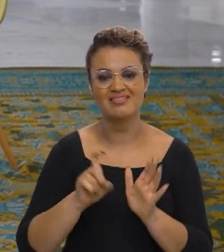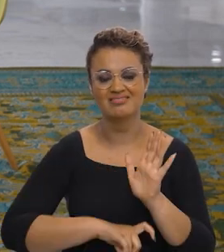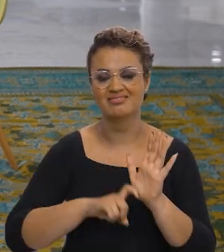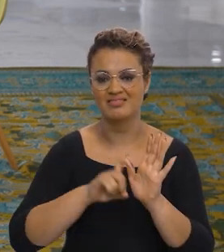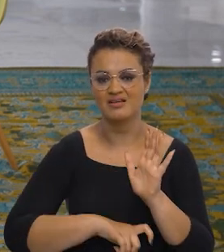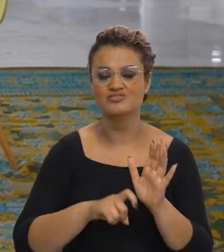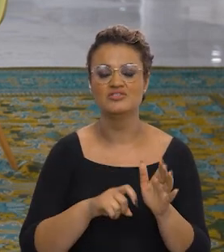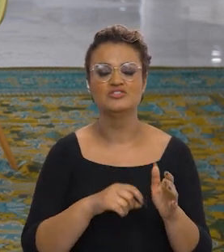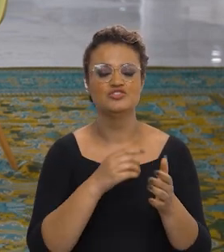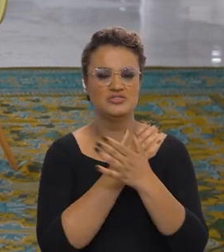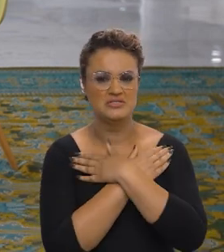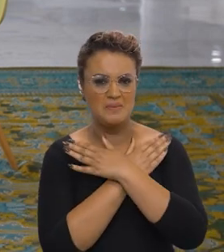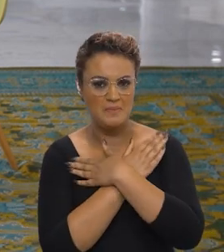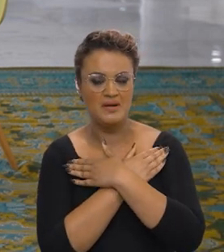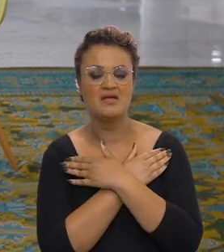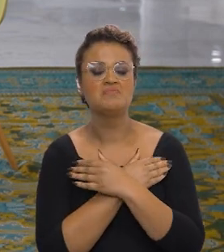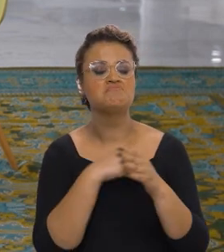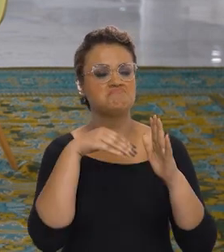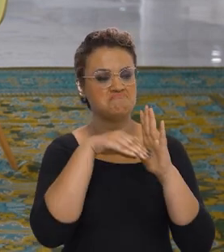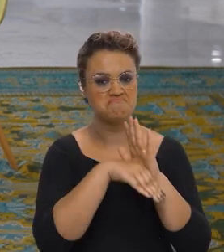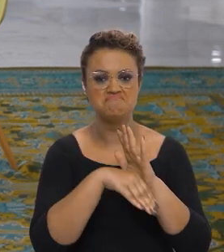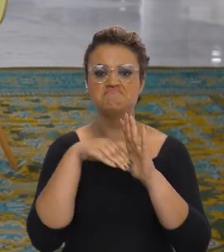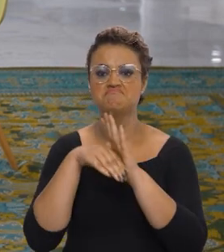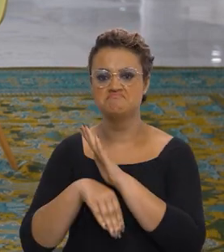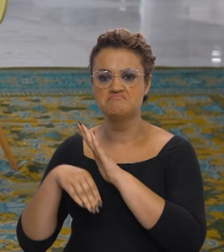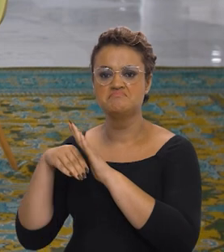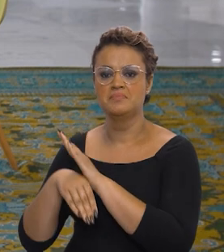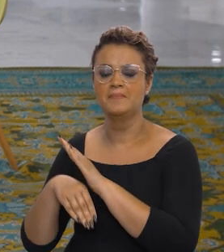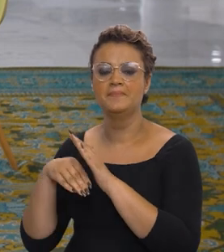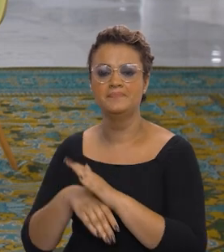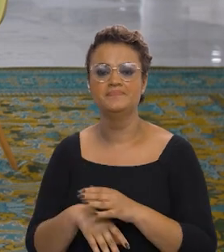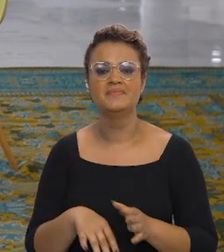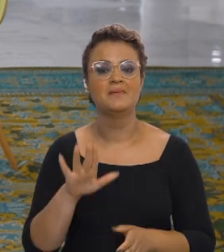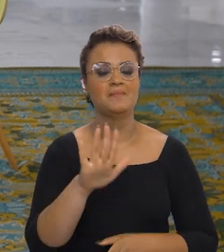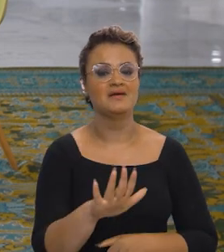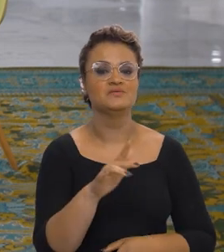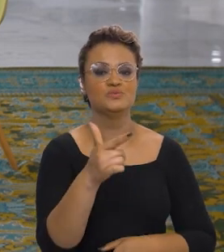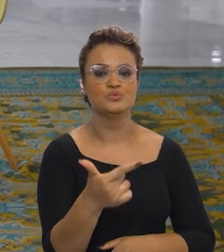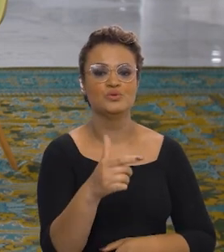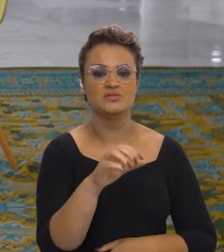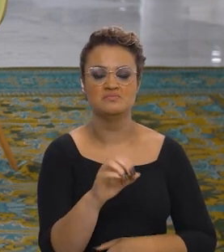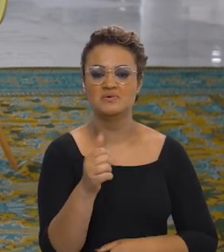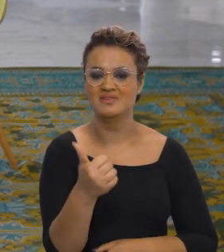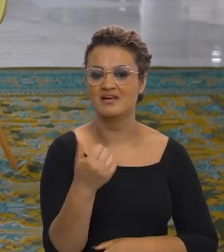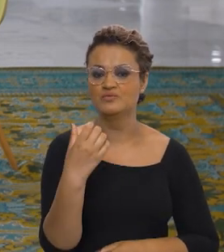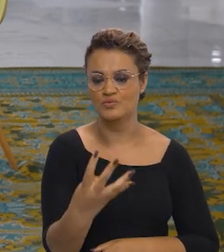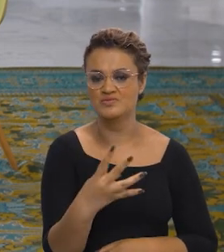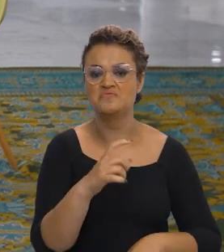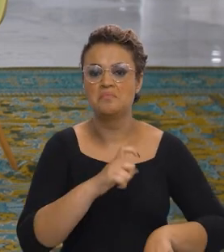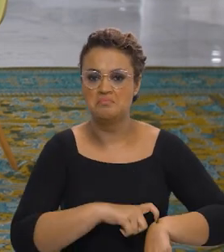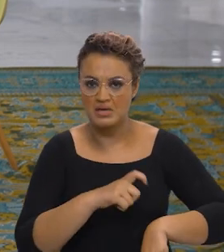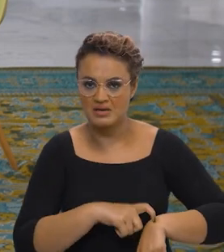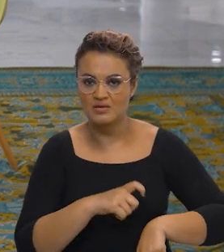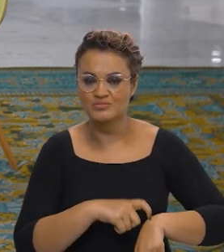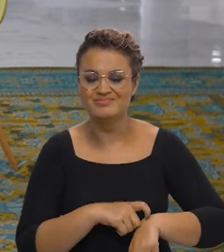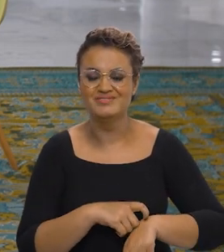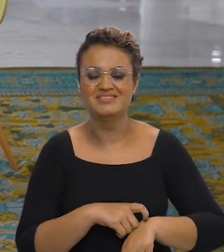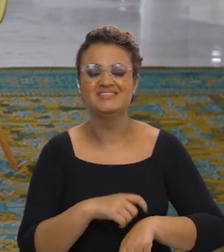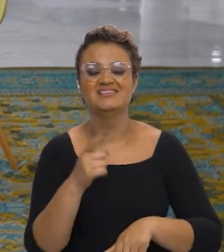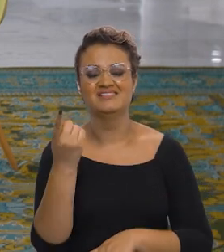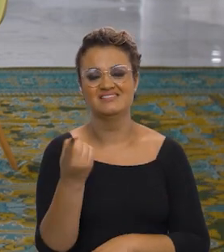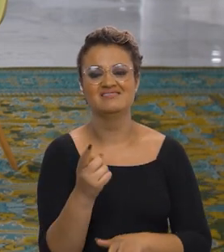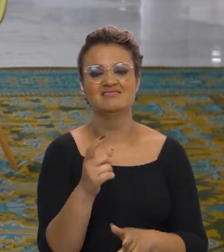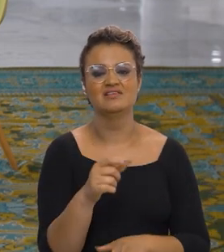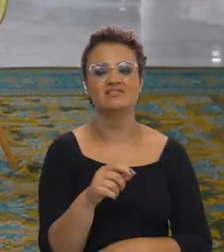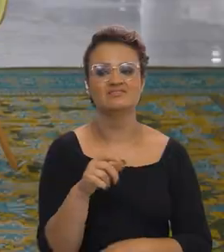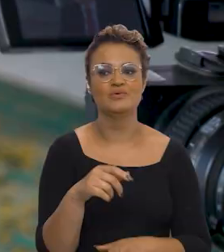desemprego foi uma das mais baixas. Mas em 2014 foi o período que a gente teve a